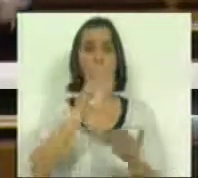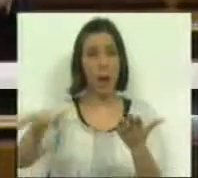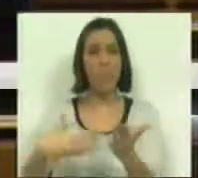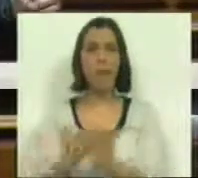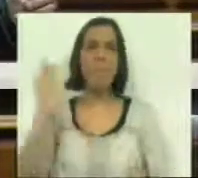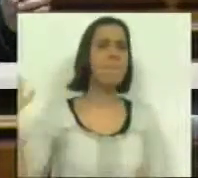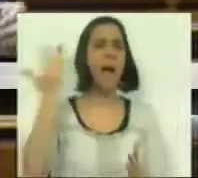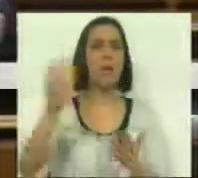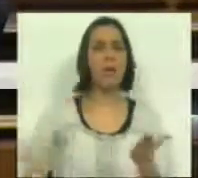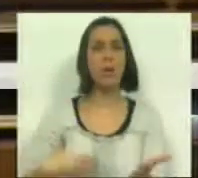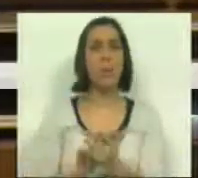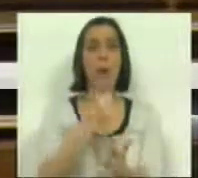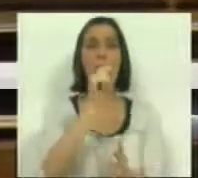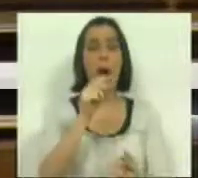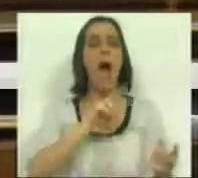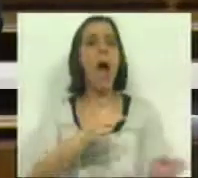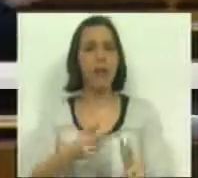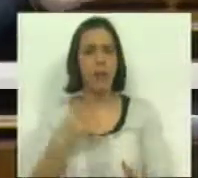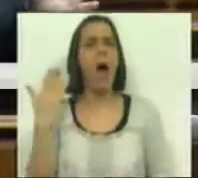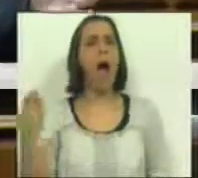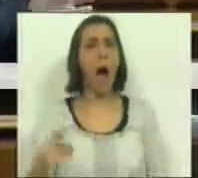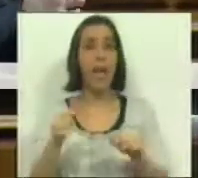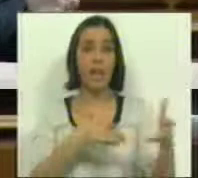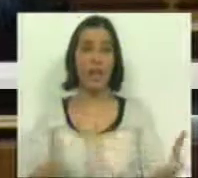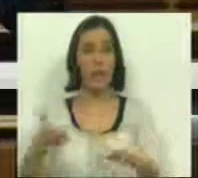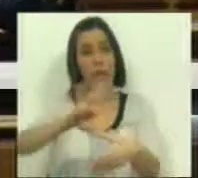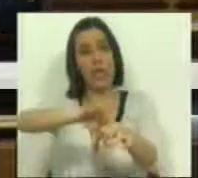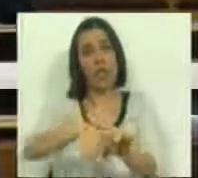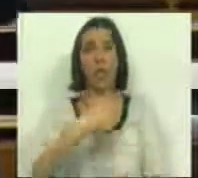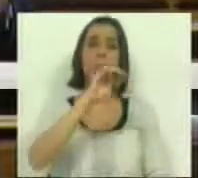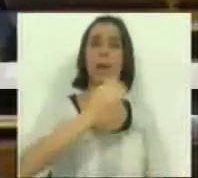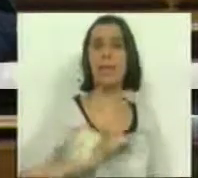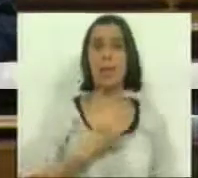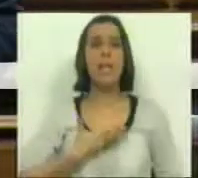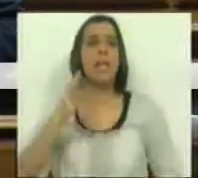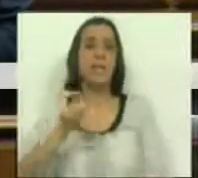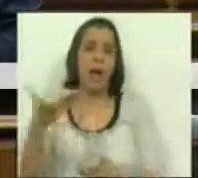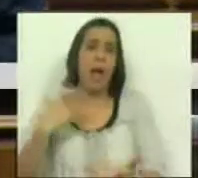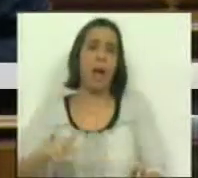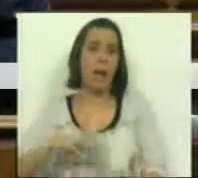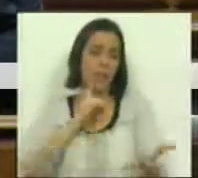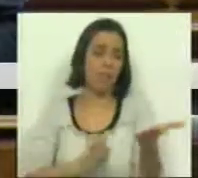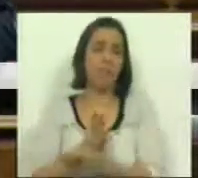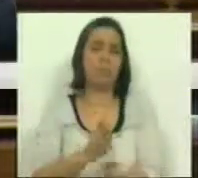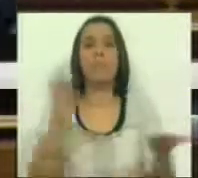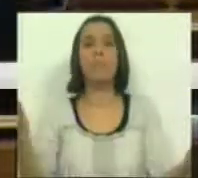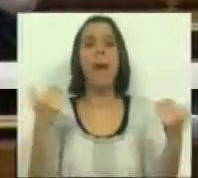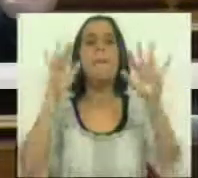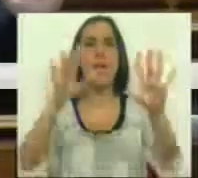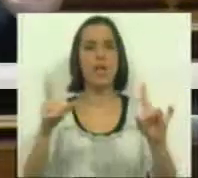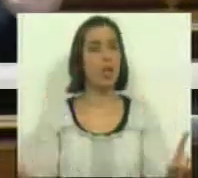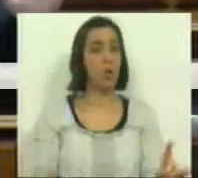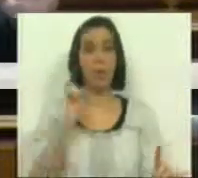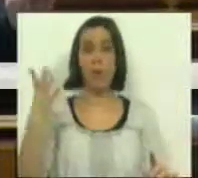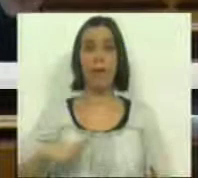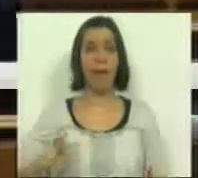apresentou mais propostas e havia alternativas em este caminho da desgraça que o PSD e o CDS querem levar ao país. Mas não é